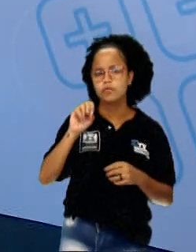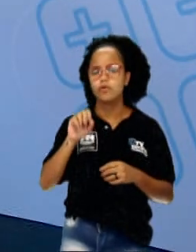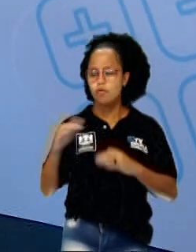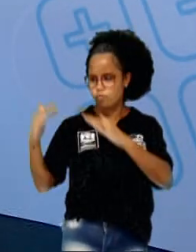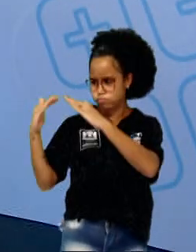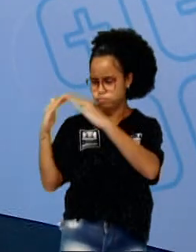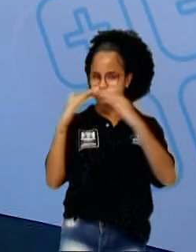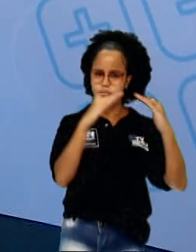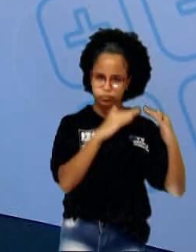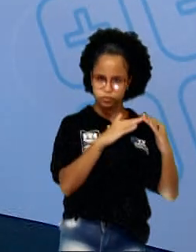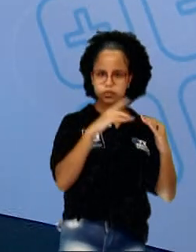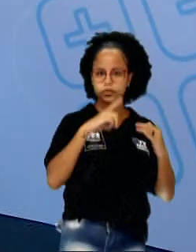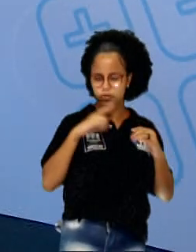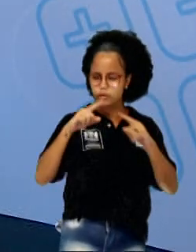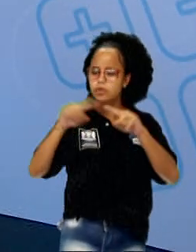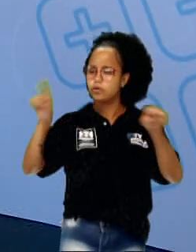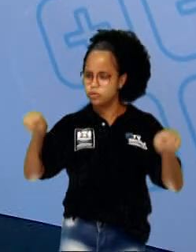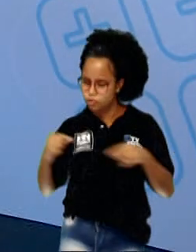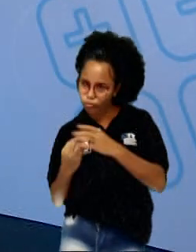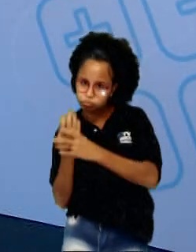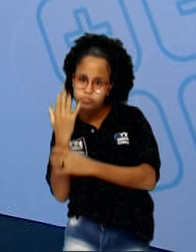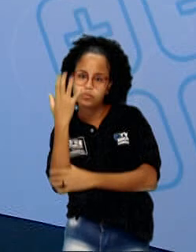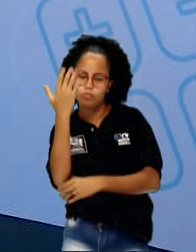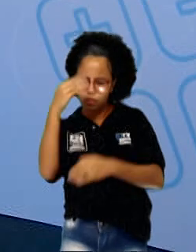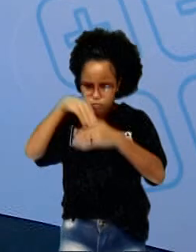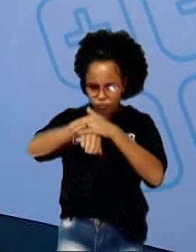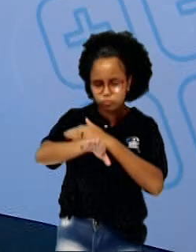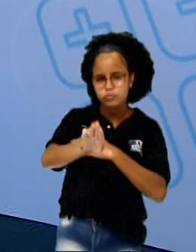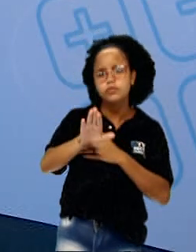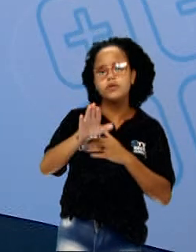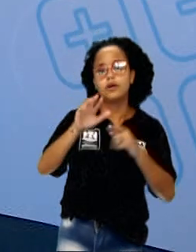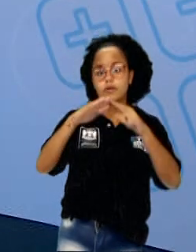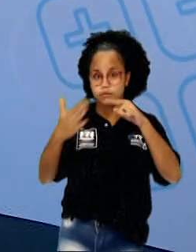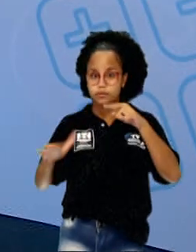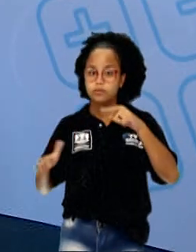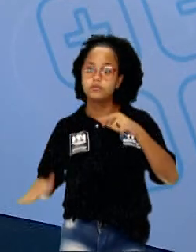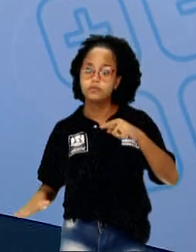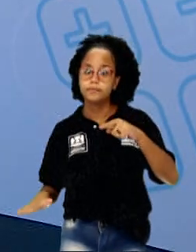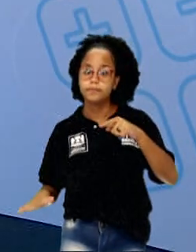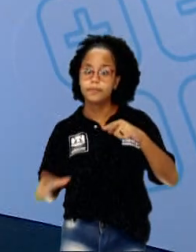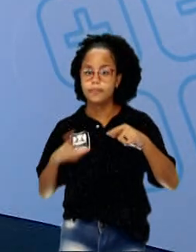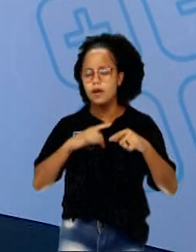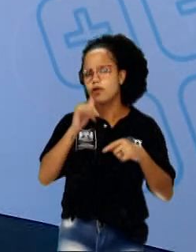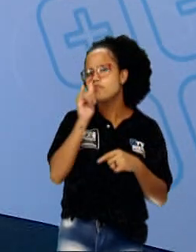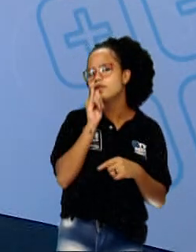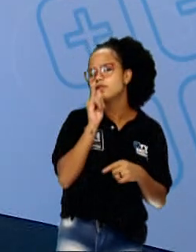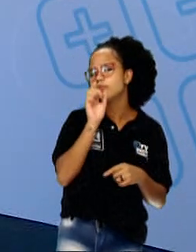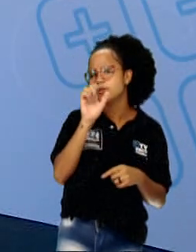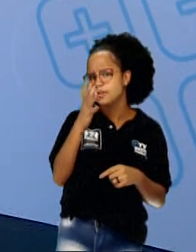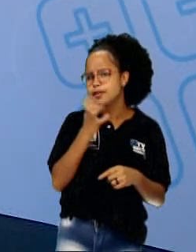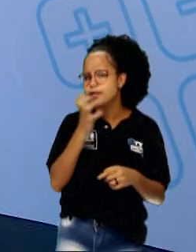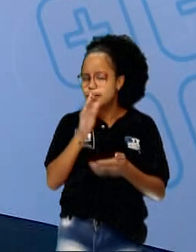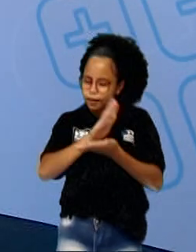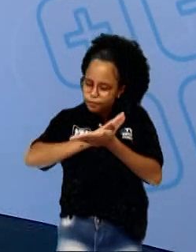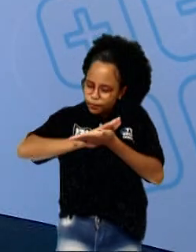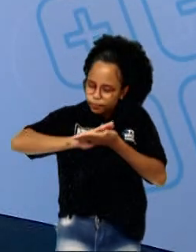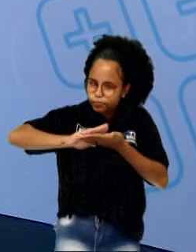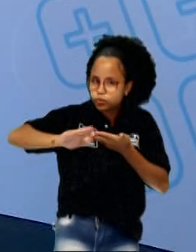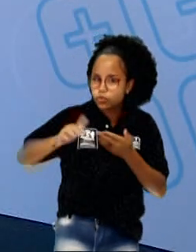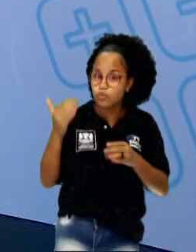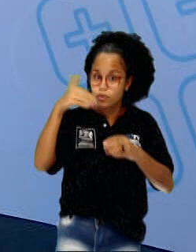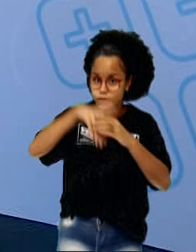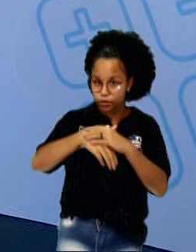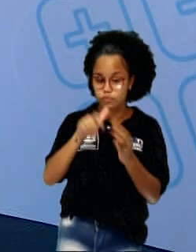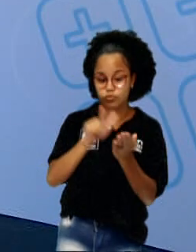vizinho que vocês tenham, que tenham quintal, que tenham plantas, para guardar essas folhinhas secas. Eu dou uma sugestão, se vocês quiserem que ela fique bem retinha, coloca dentro